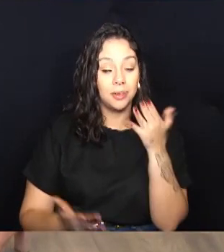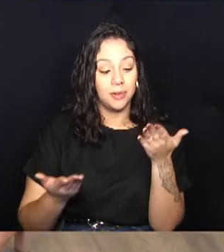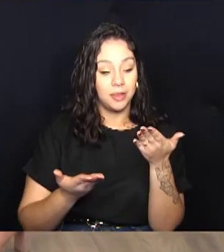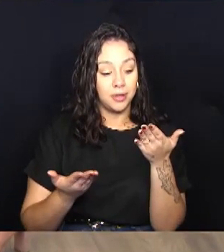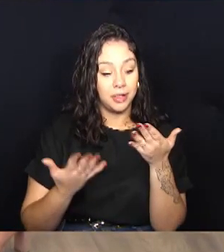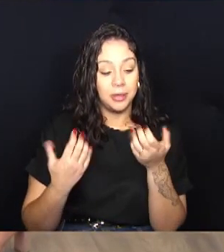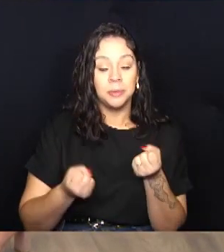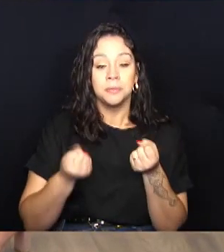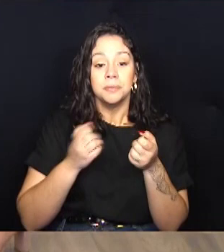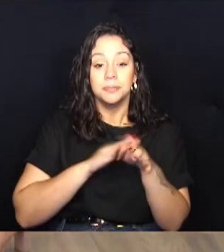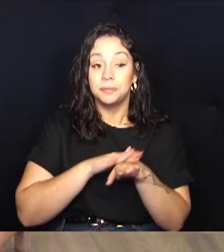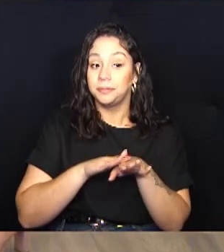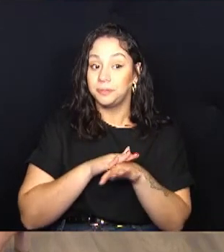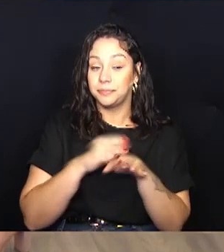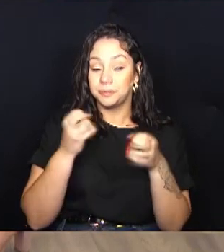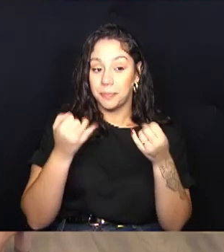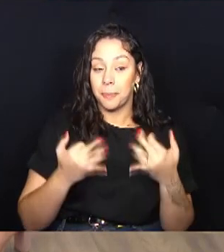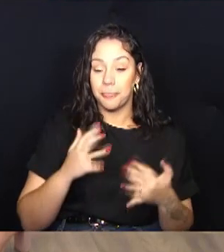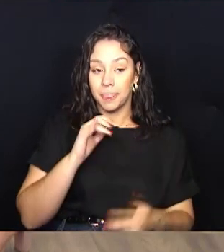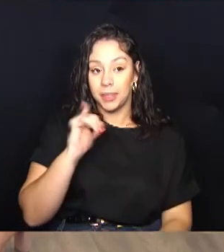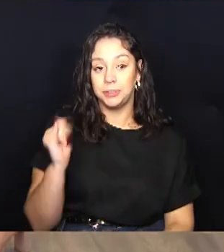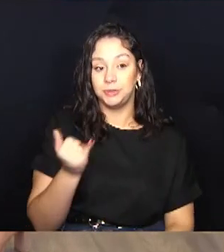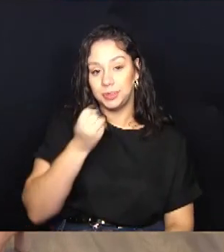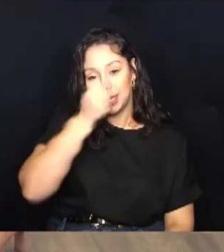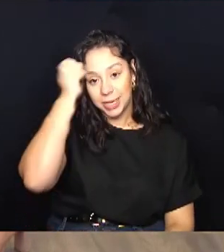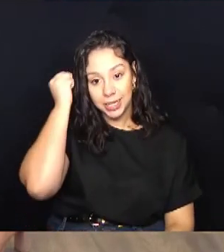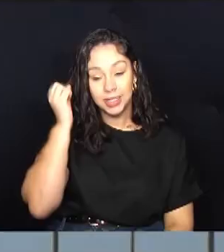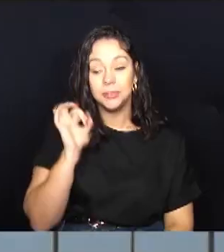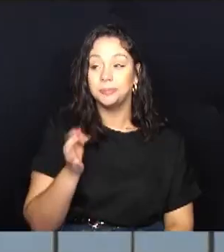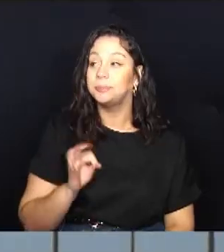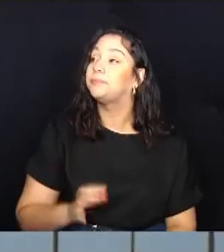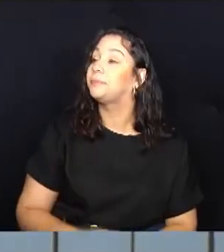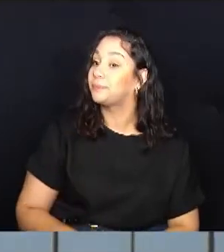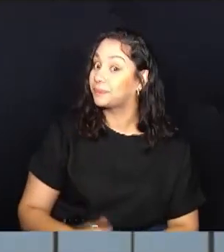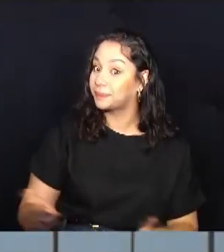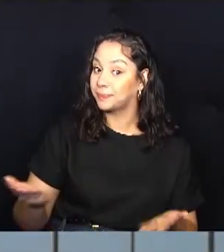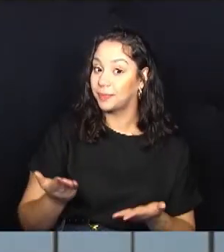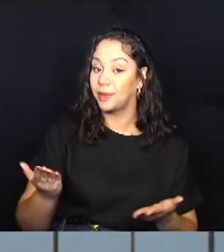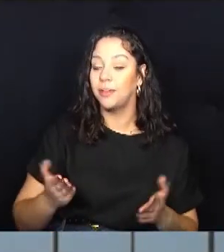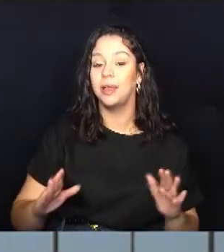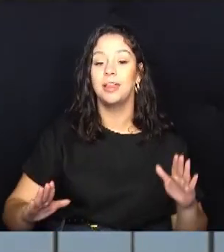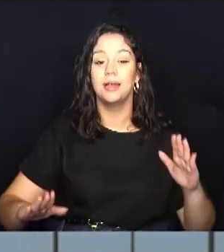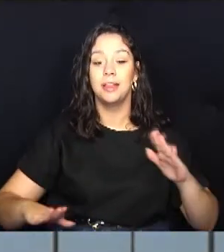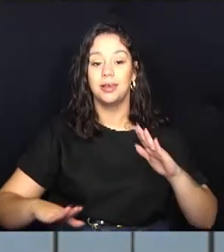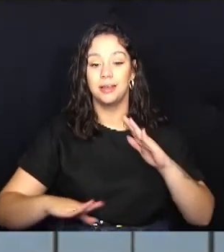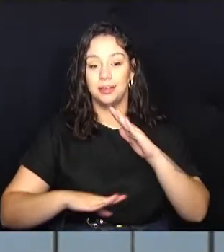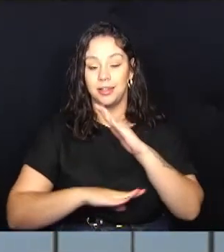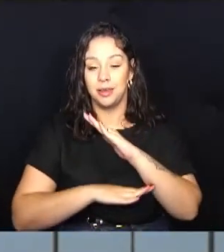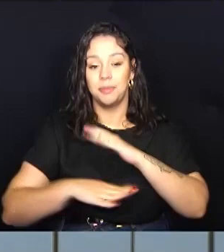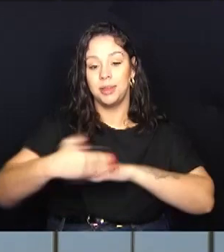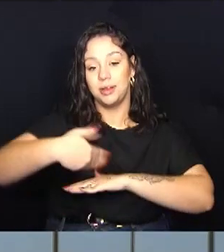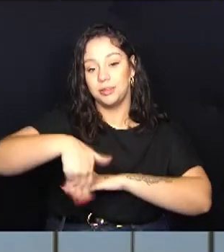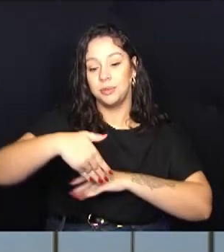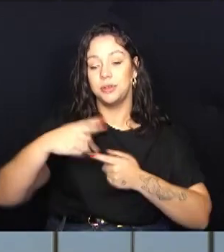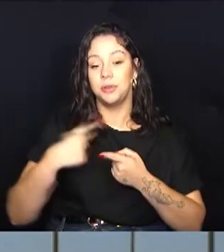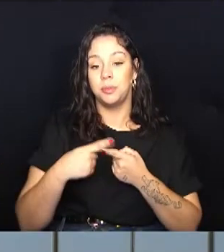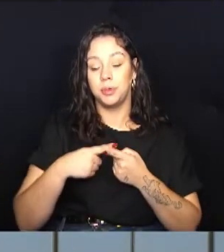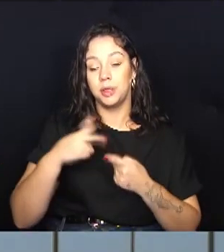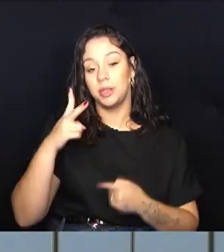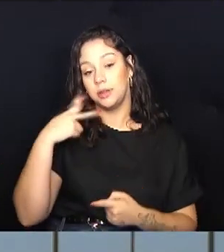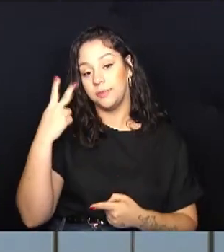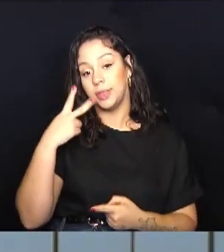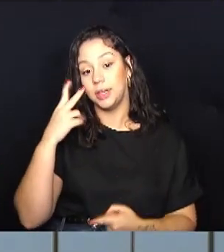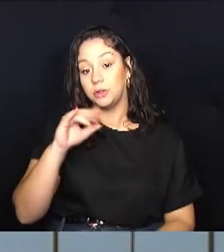iniciativa do vereador Juscelino da Barbarense. É hora de Câmara nas ruas, porque o vereador Juscelino da